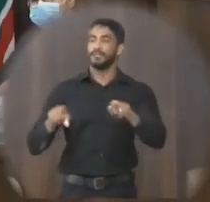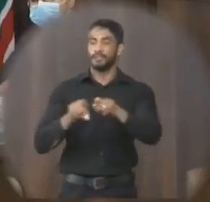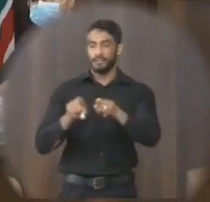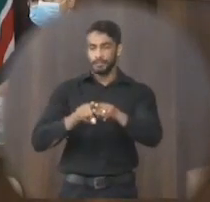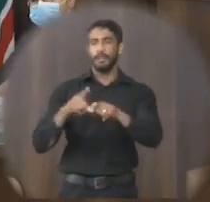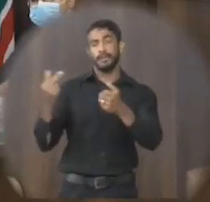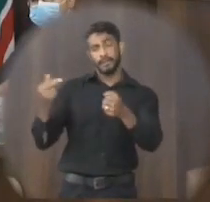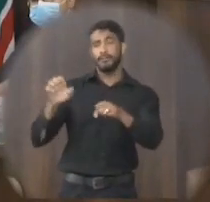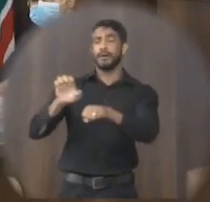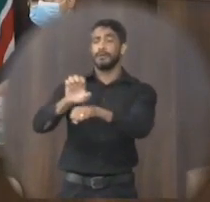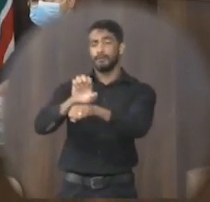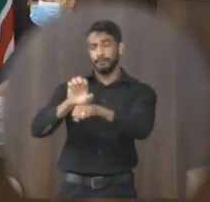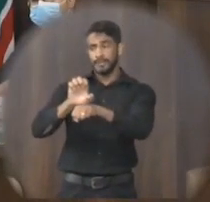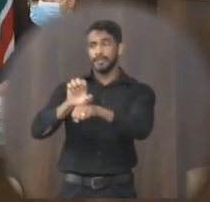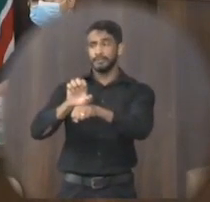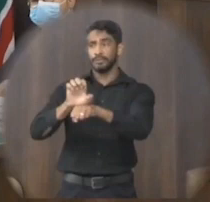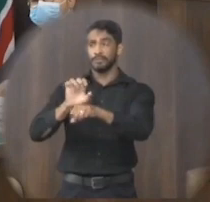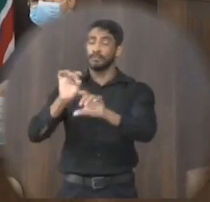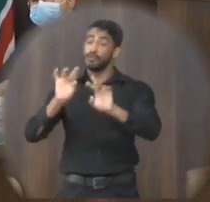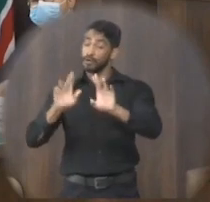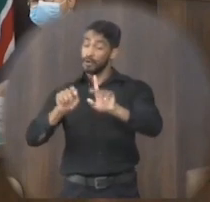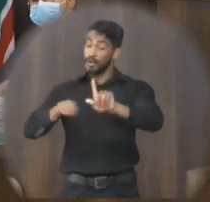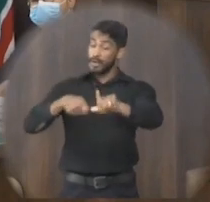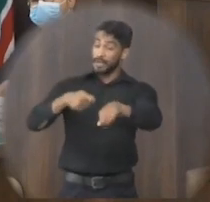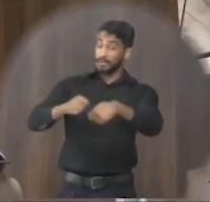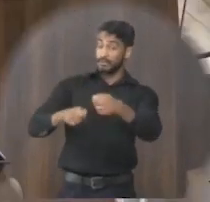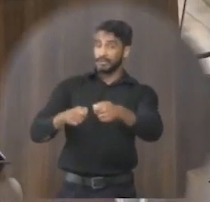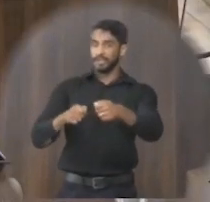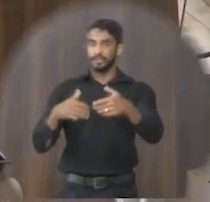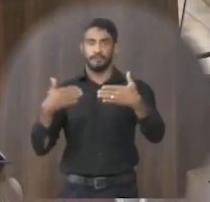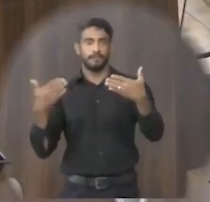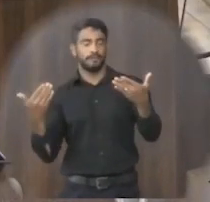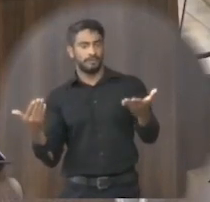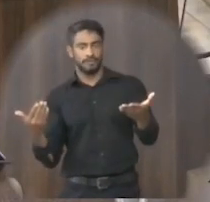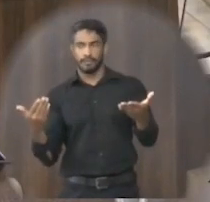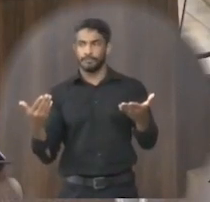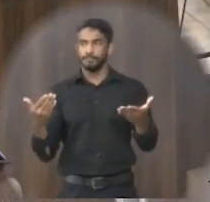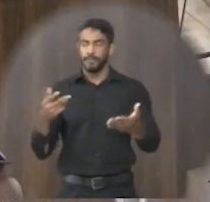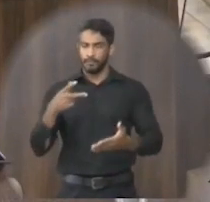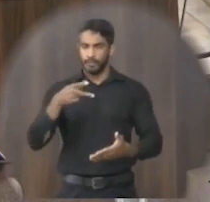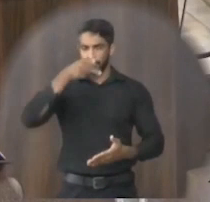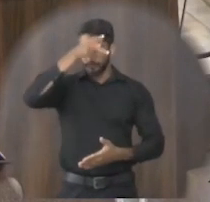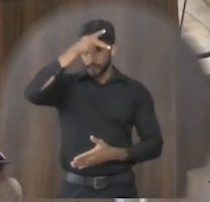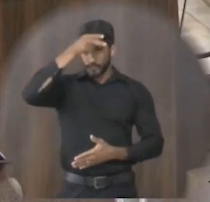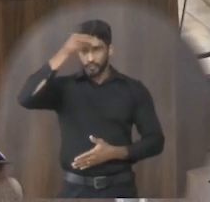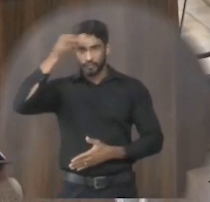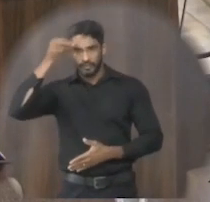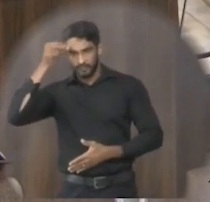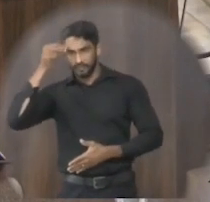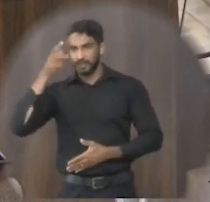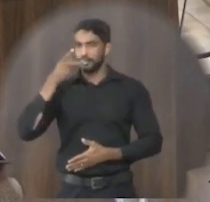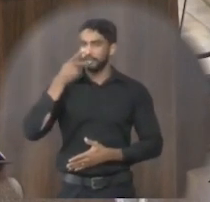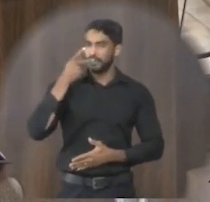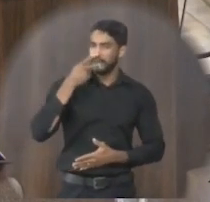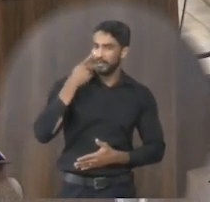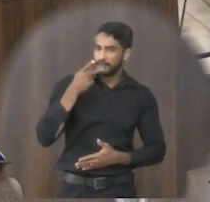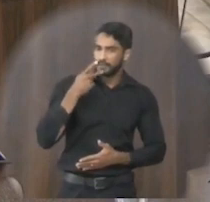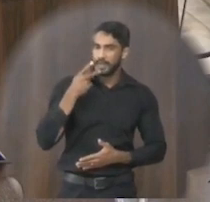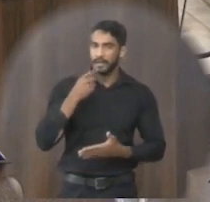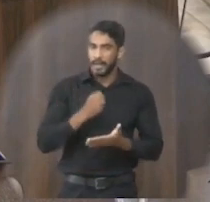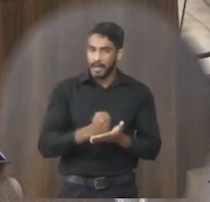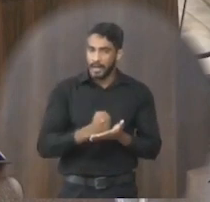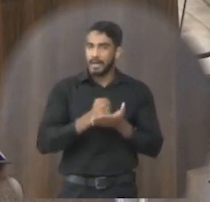no executivo é só a título ilustrativo então quando o prefeito ele fica se